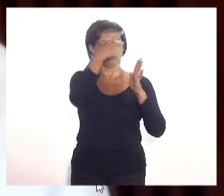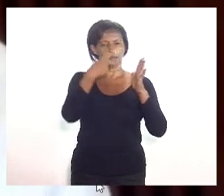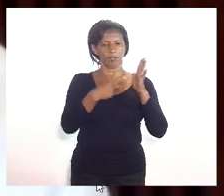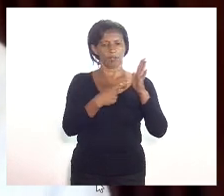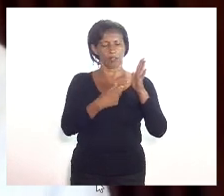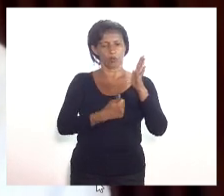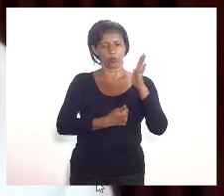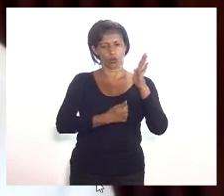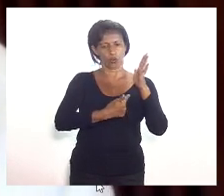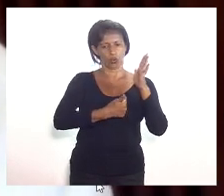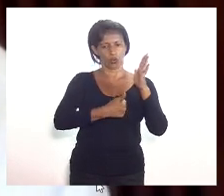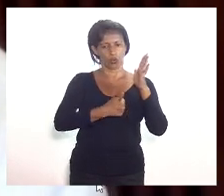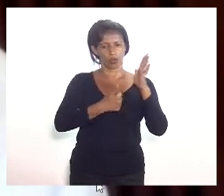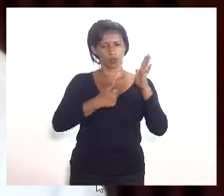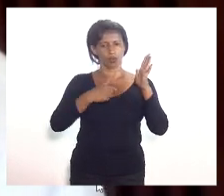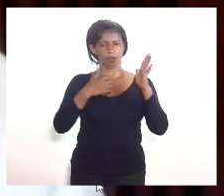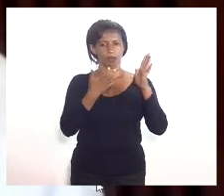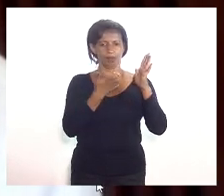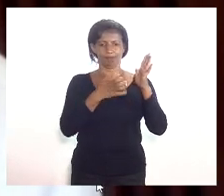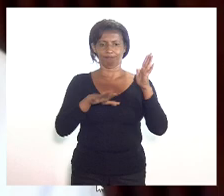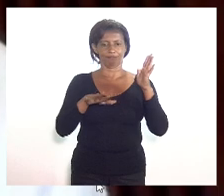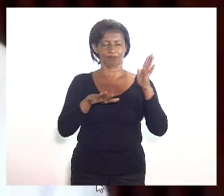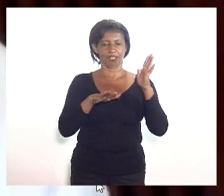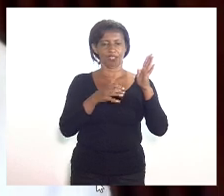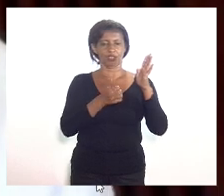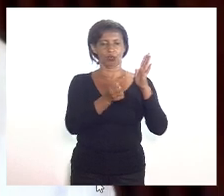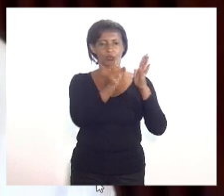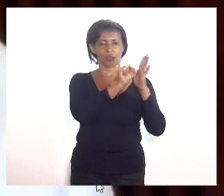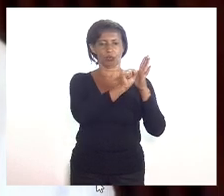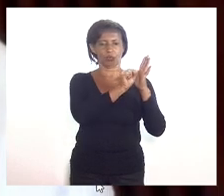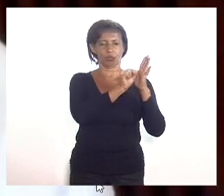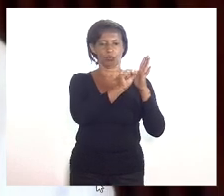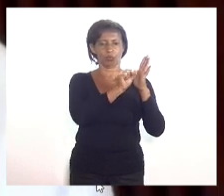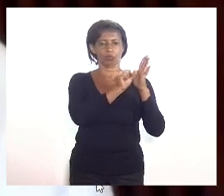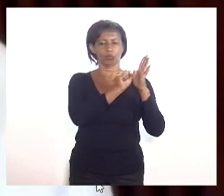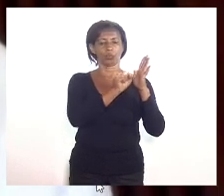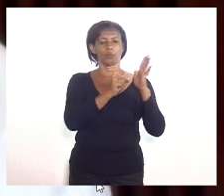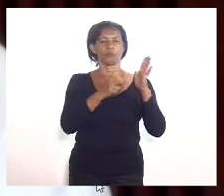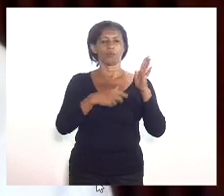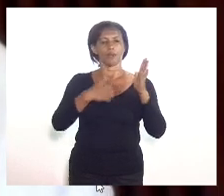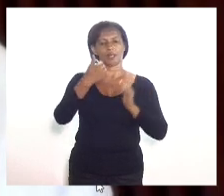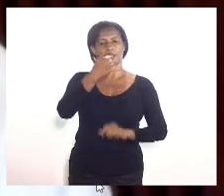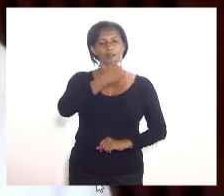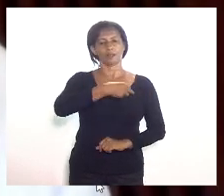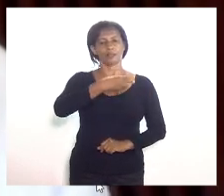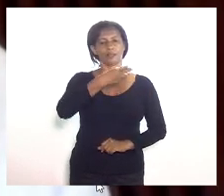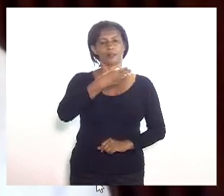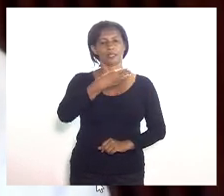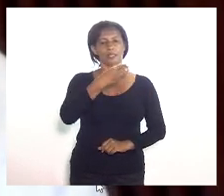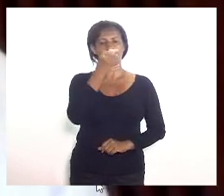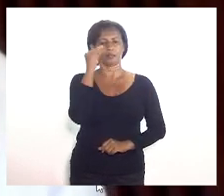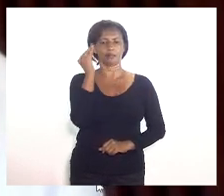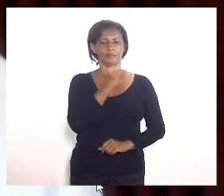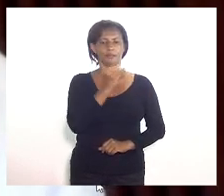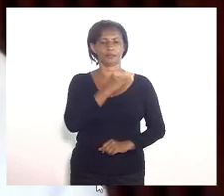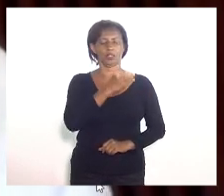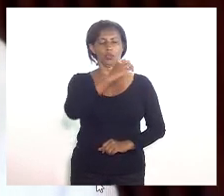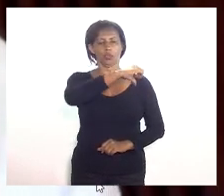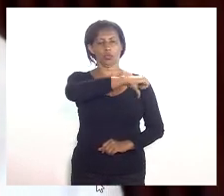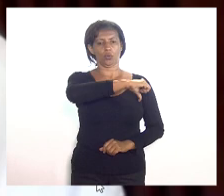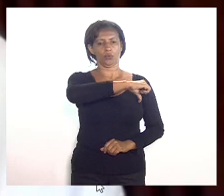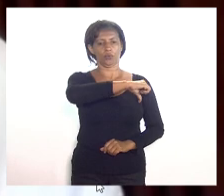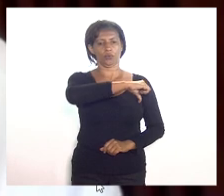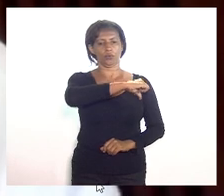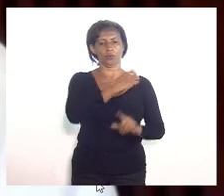da emenda 12, pela rejeição da emenda 8, pela prejudicabilidade da emenda 13, pela rejeição da emenda 9,